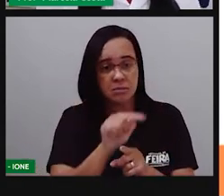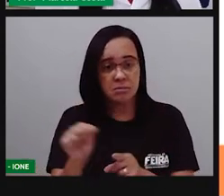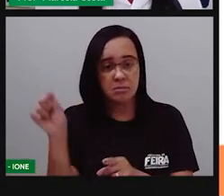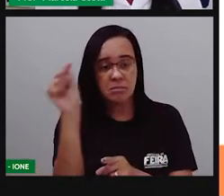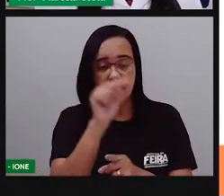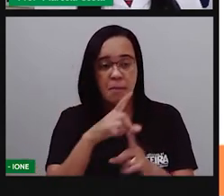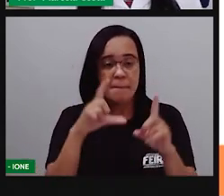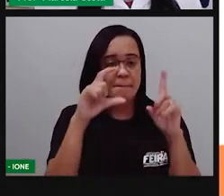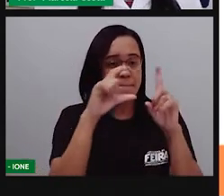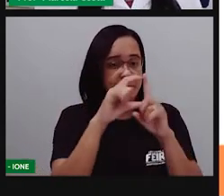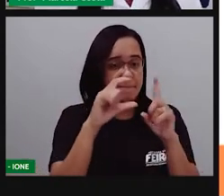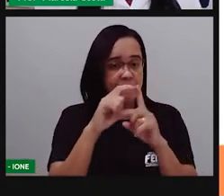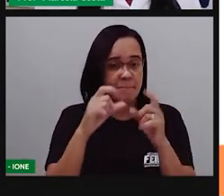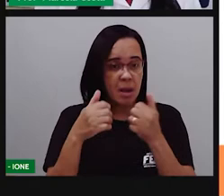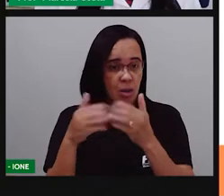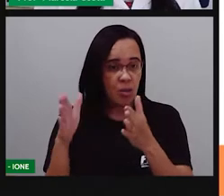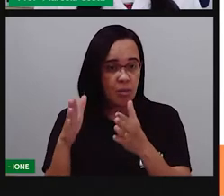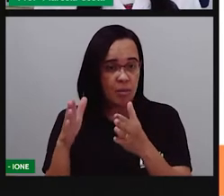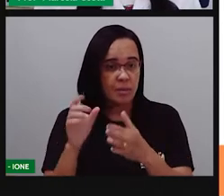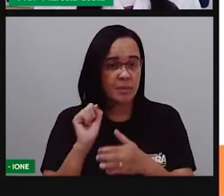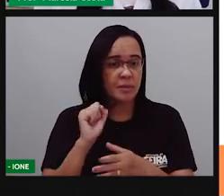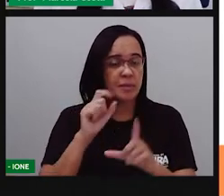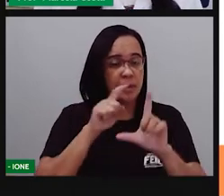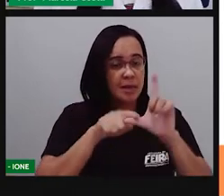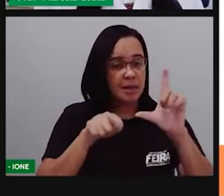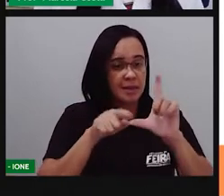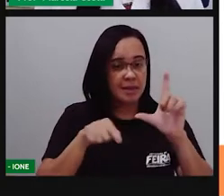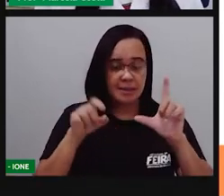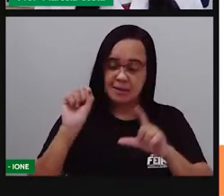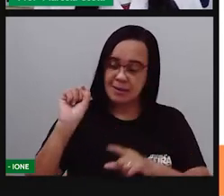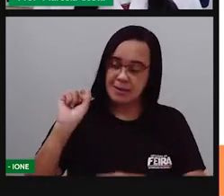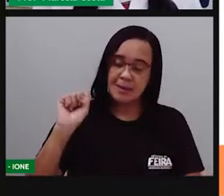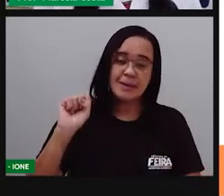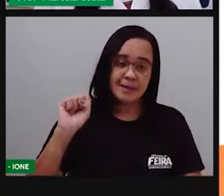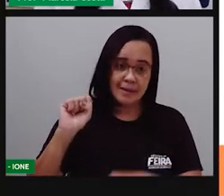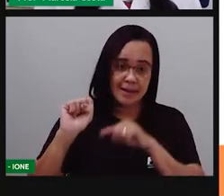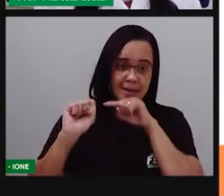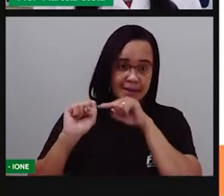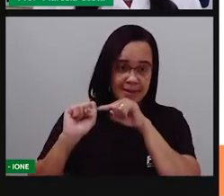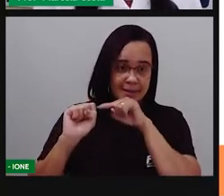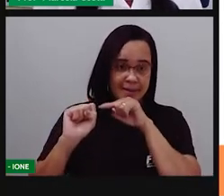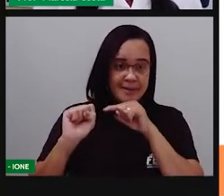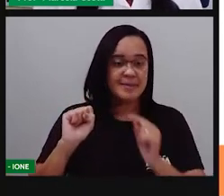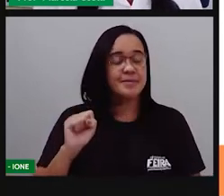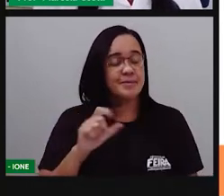que iniciam com a letra S, que tem o som do C, tá?